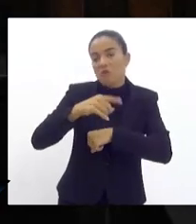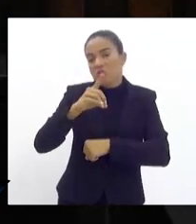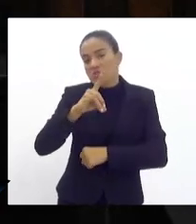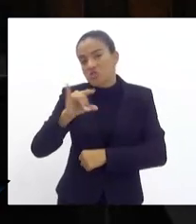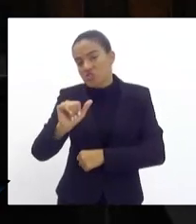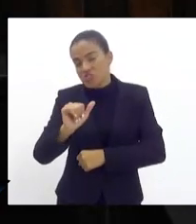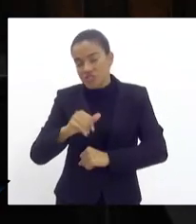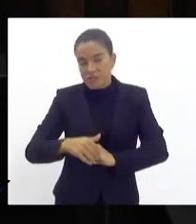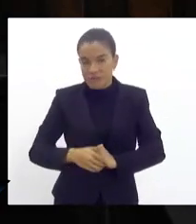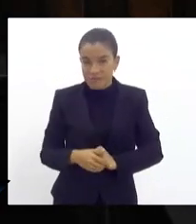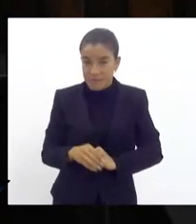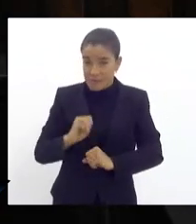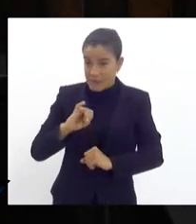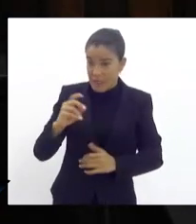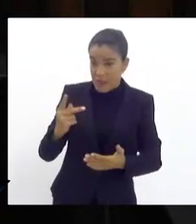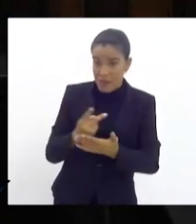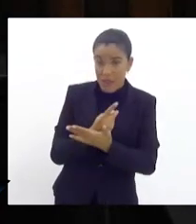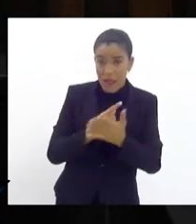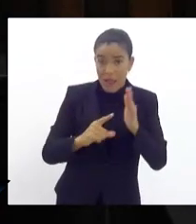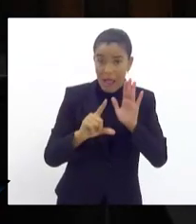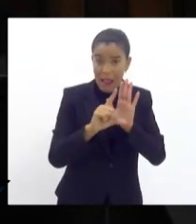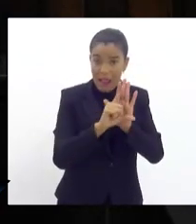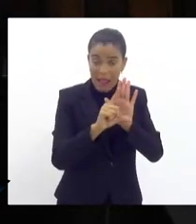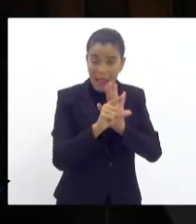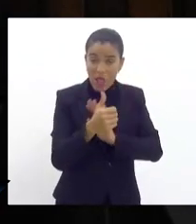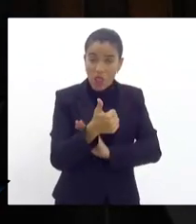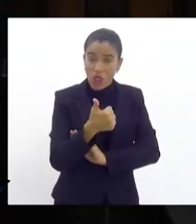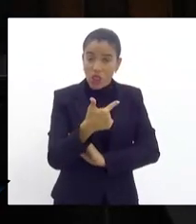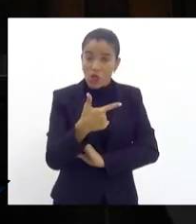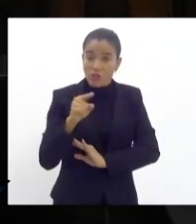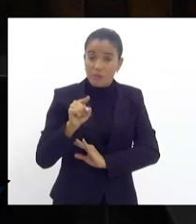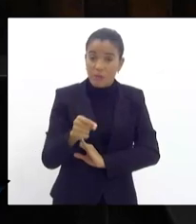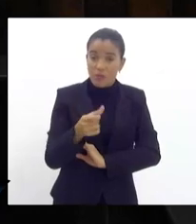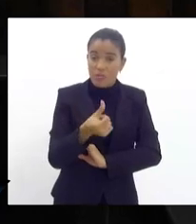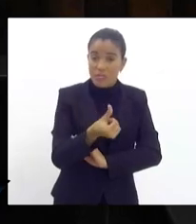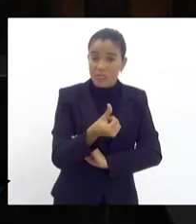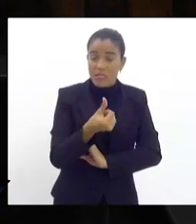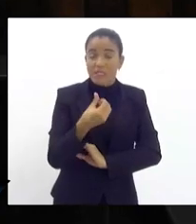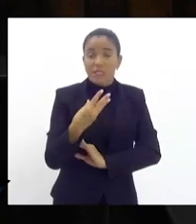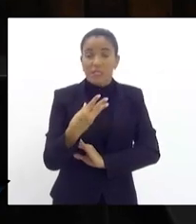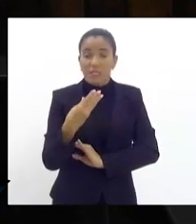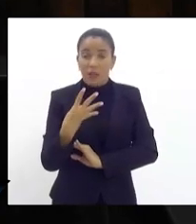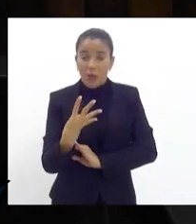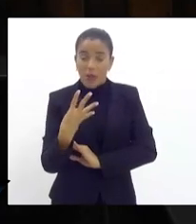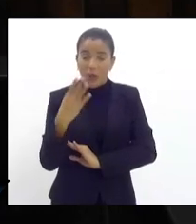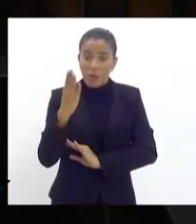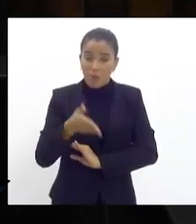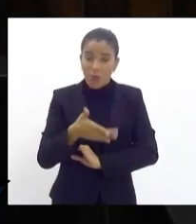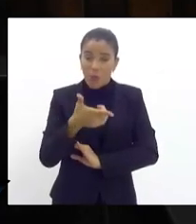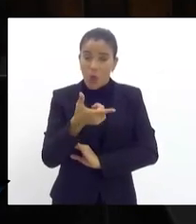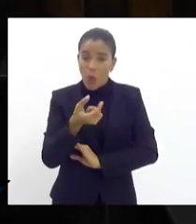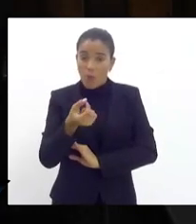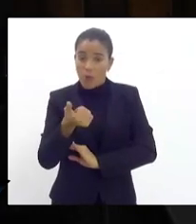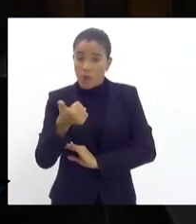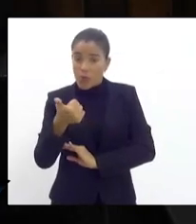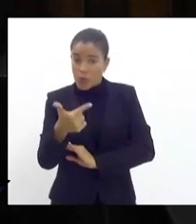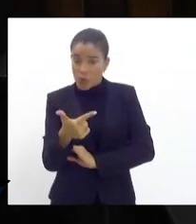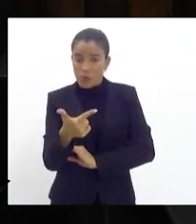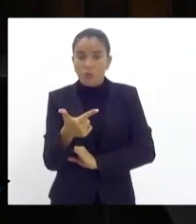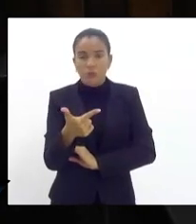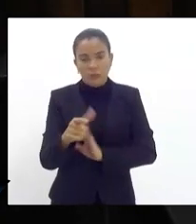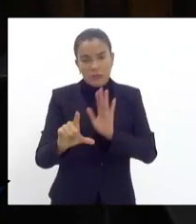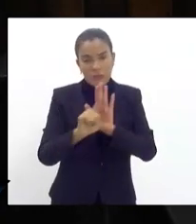se isso ocorrer e essa lei 12.734 de 2012, lei da Dilma Rousseff,